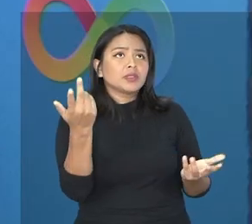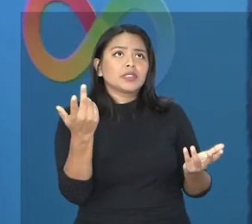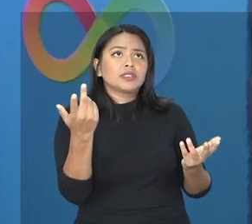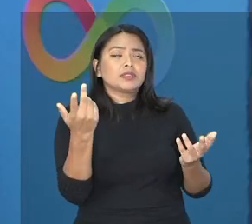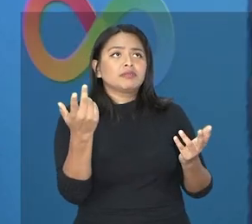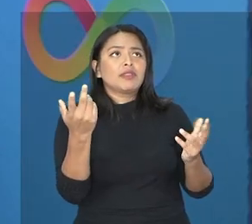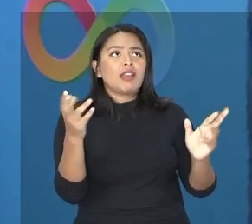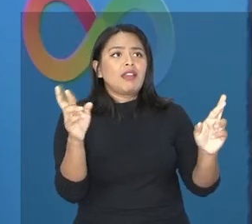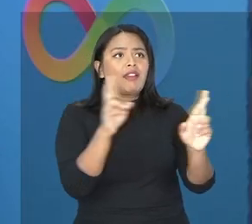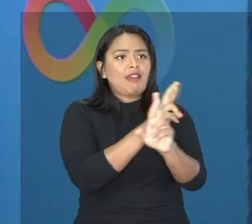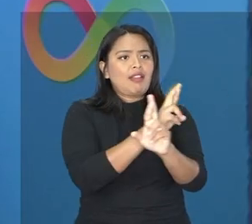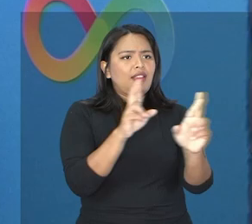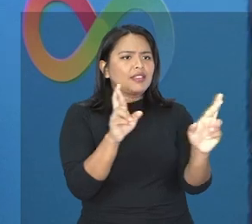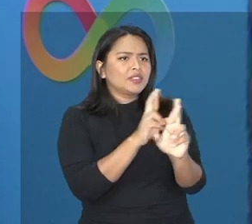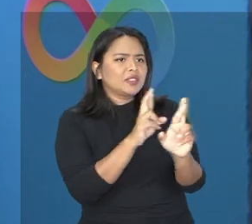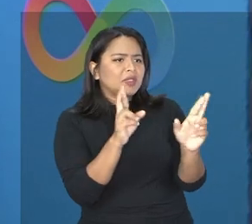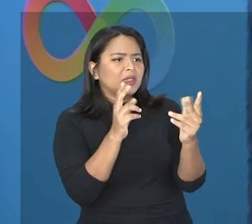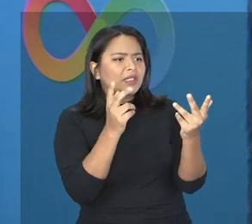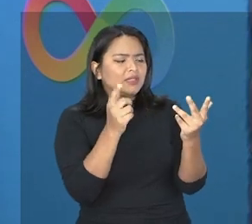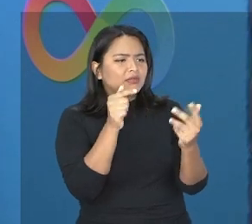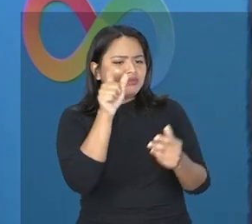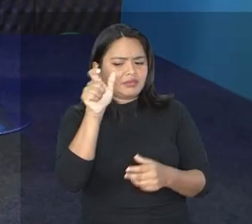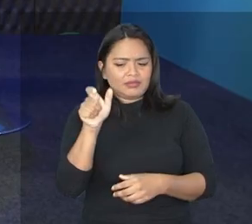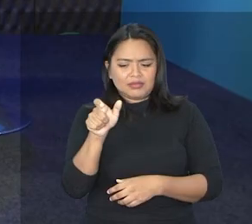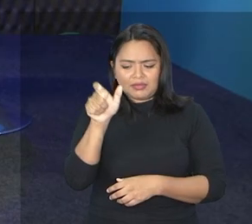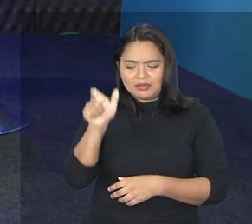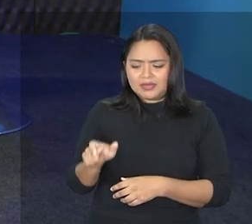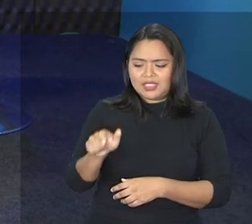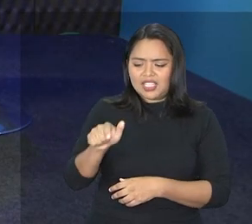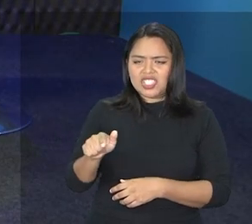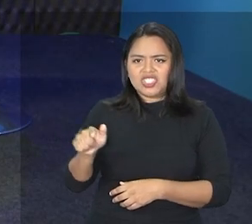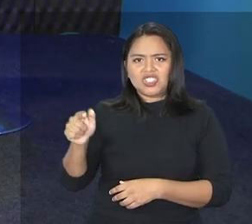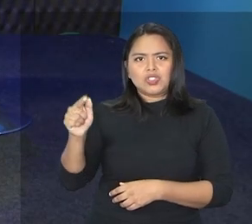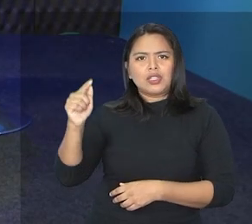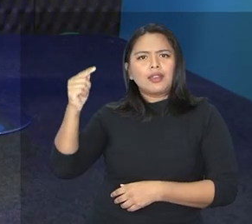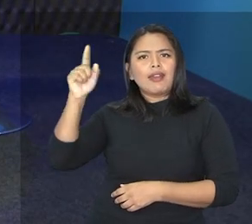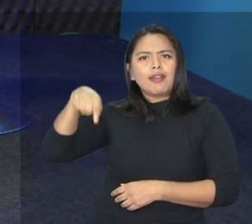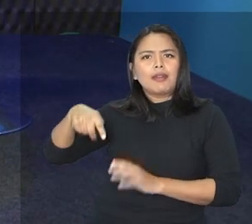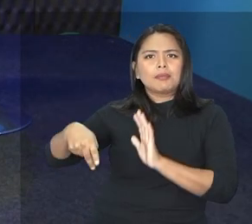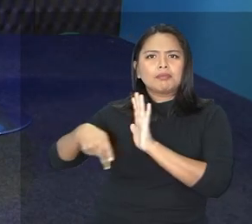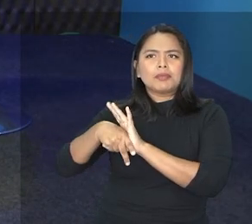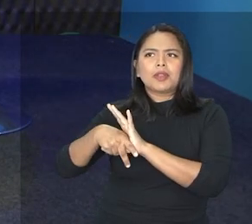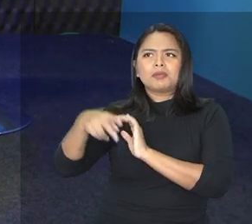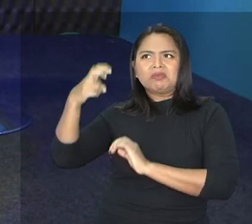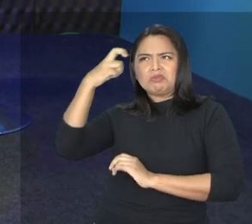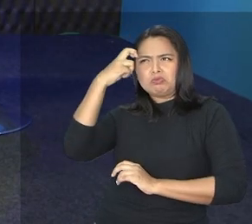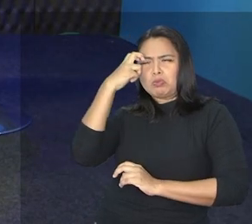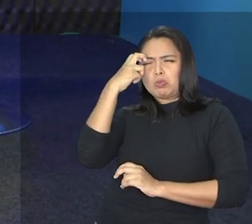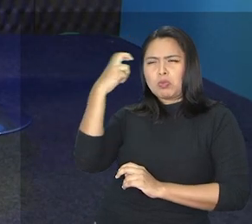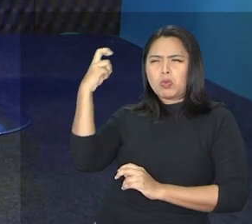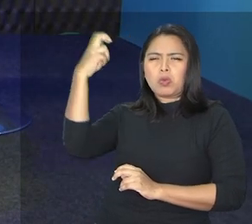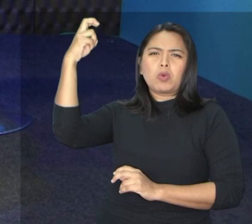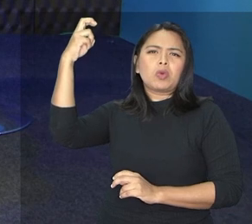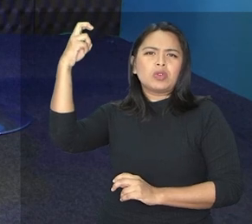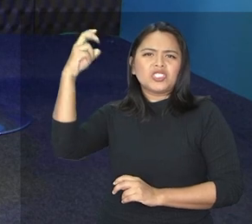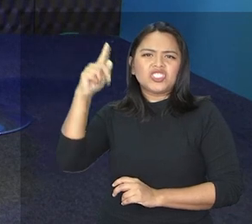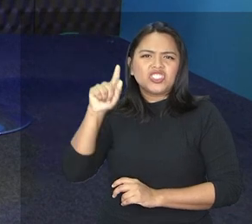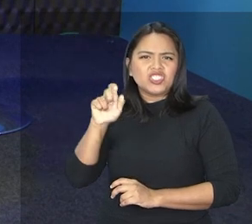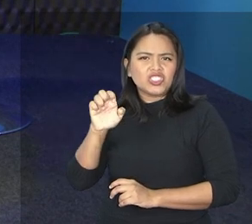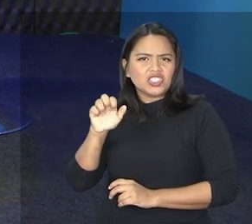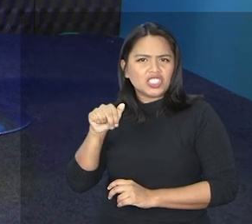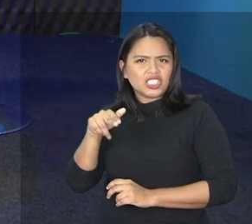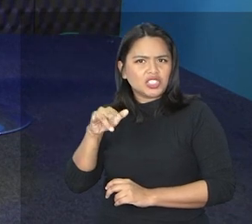pessoas a gênios. Isso é verdade? Pois bem, aí já seria uma outra categoria dentro desse espectro da